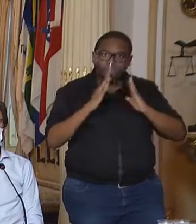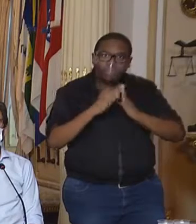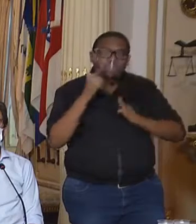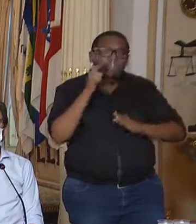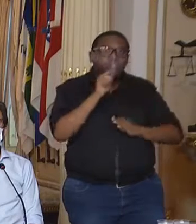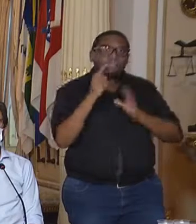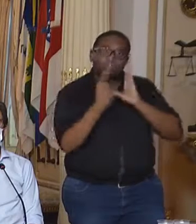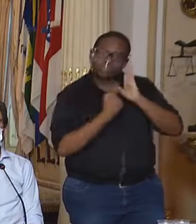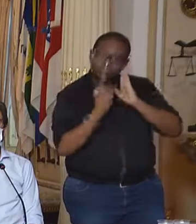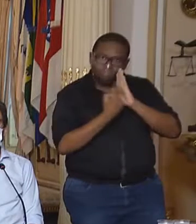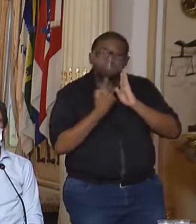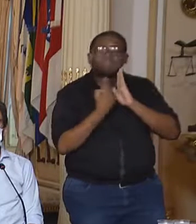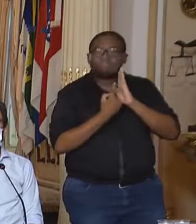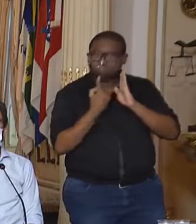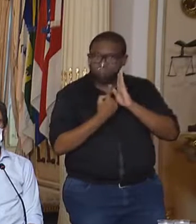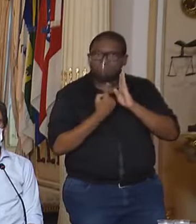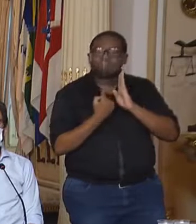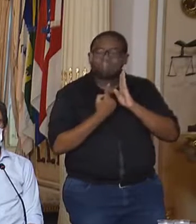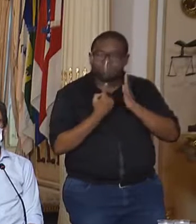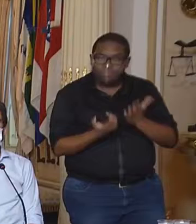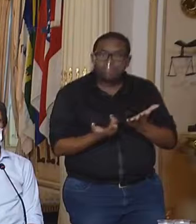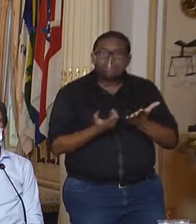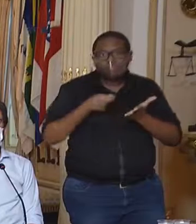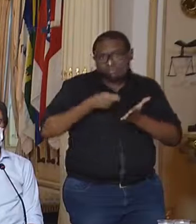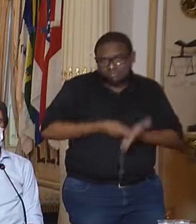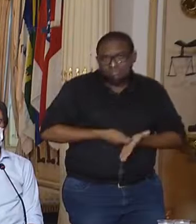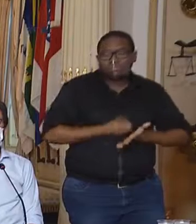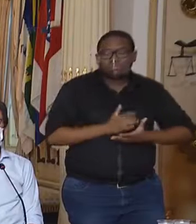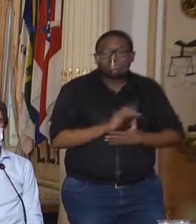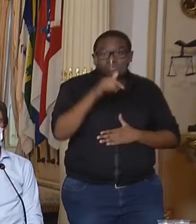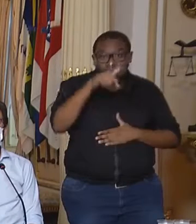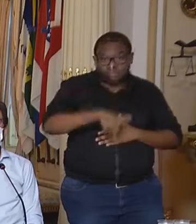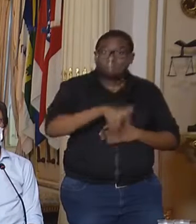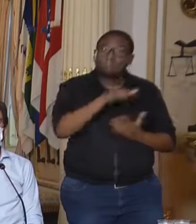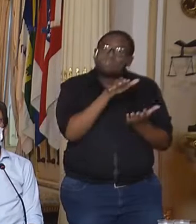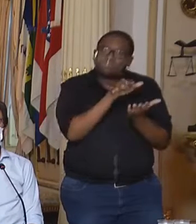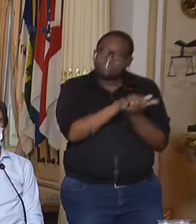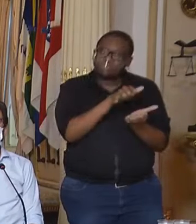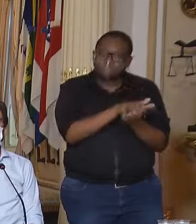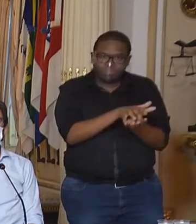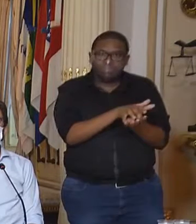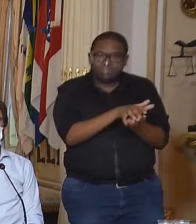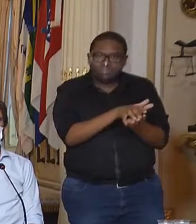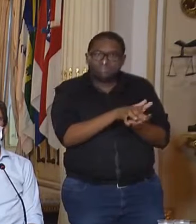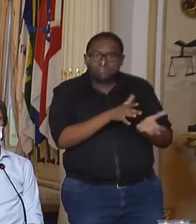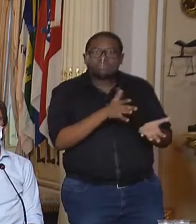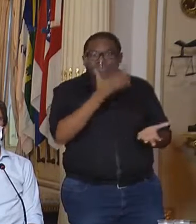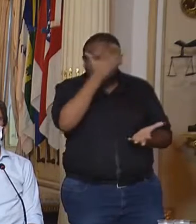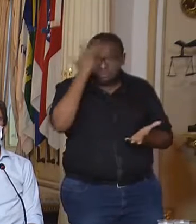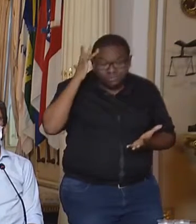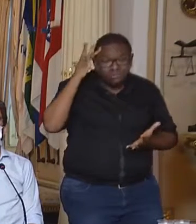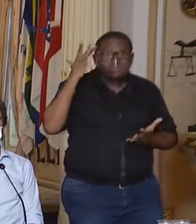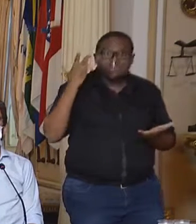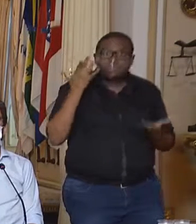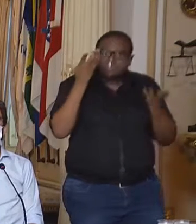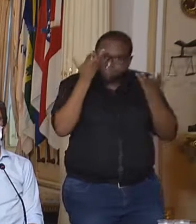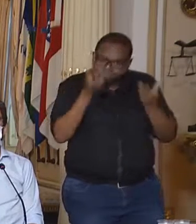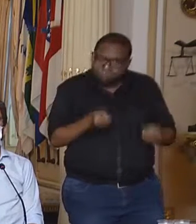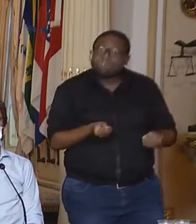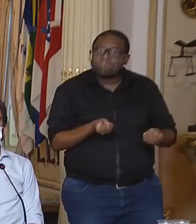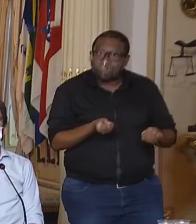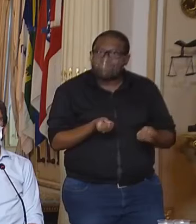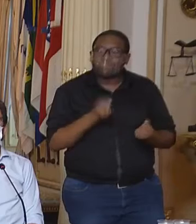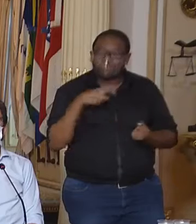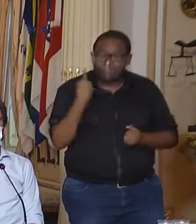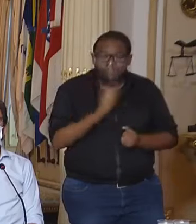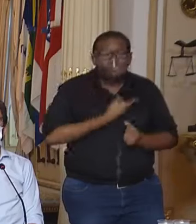isolamento social mais rígido. Aqui em Pernambuco, pela mobilização de todos, fizemos o